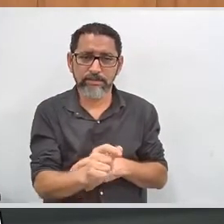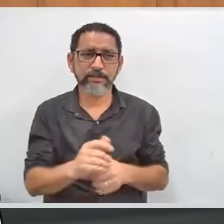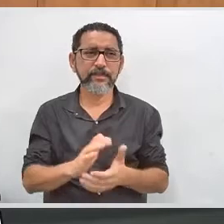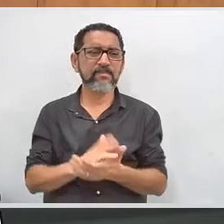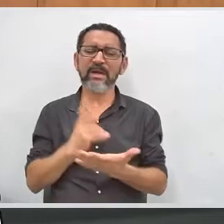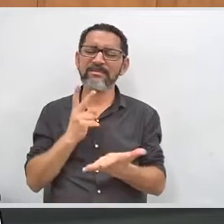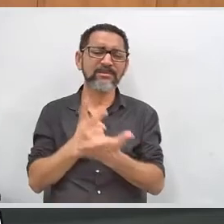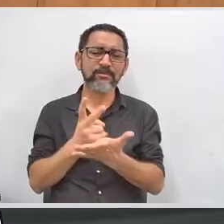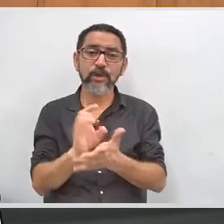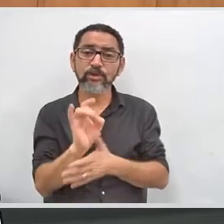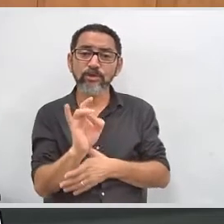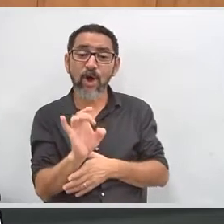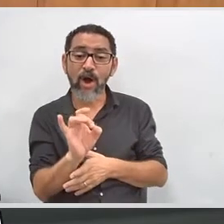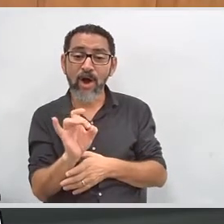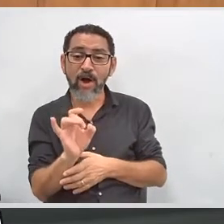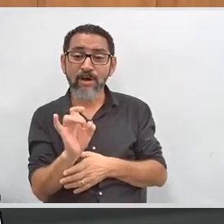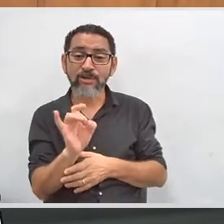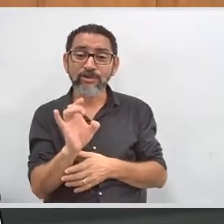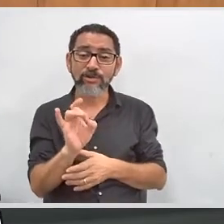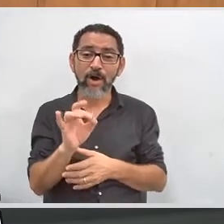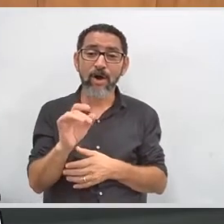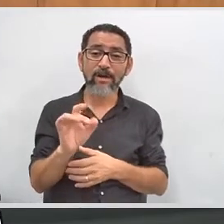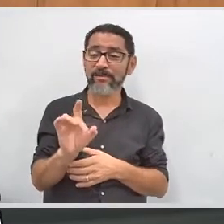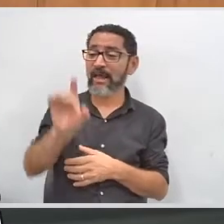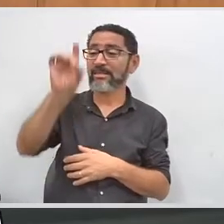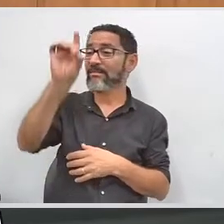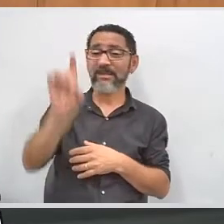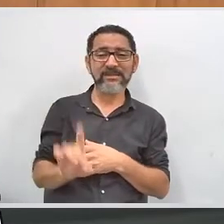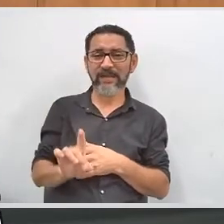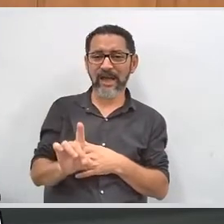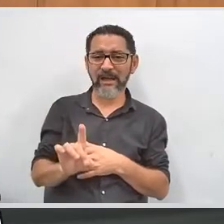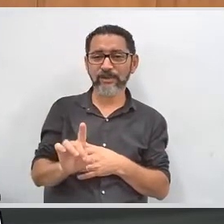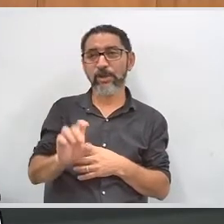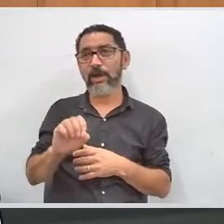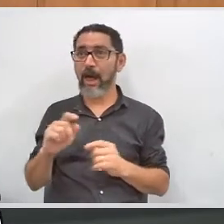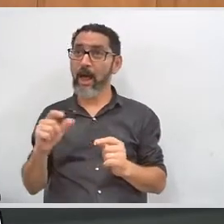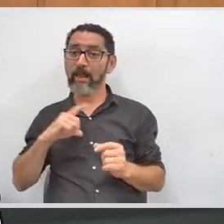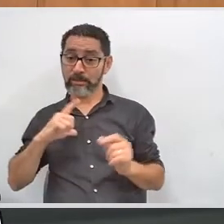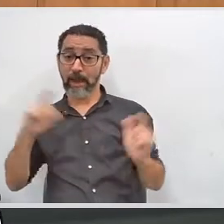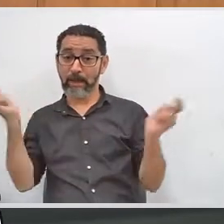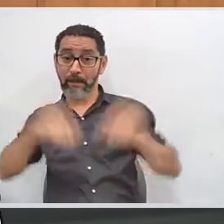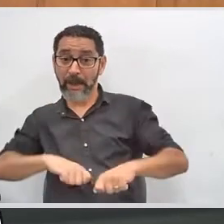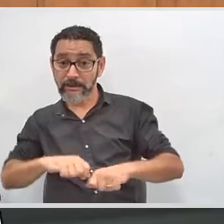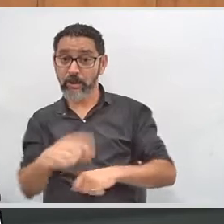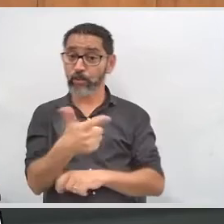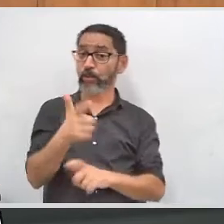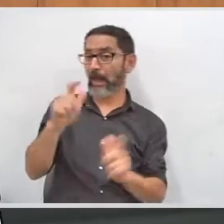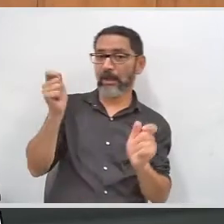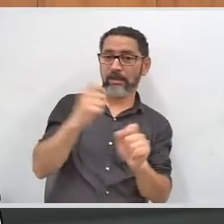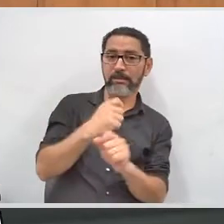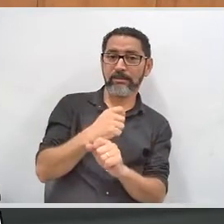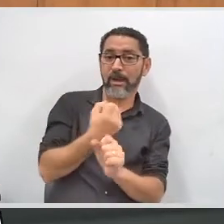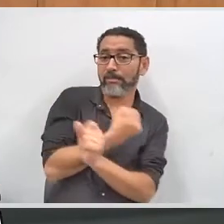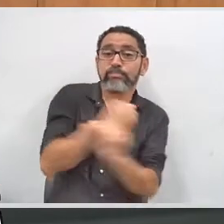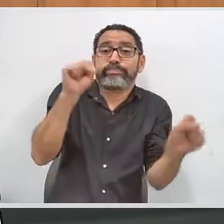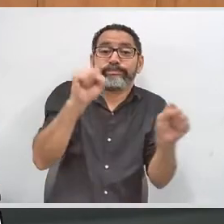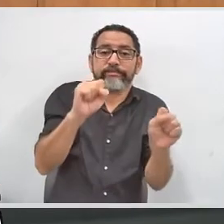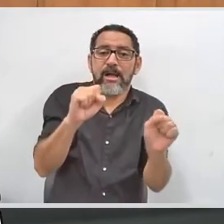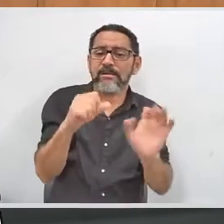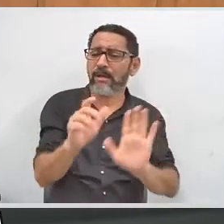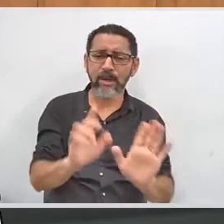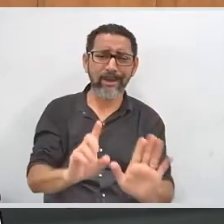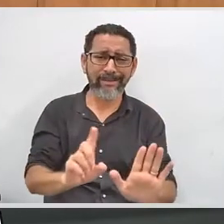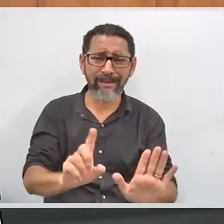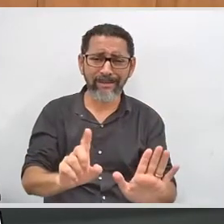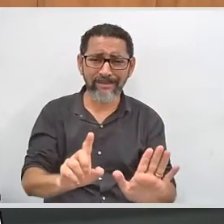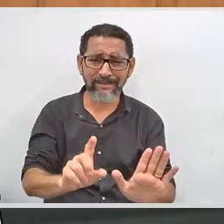médico, ele, por si só, não caracteriza e não determina a capacidade do sujeito, o que o limita, o